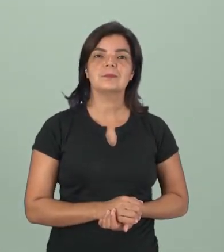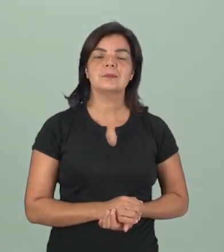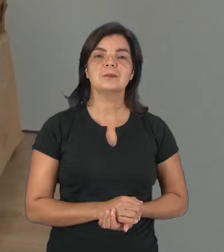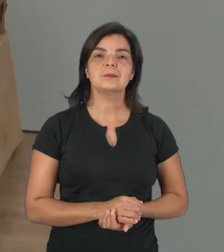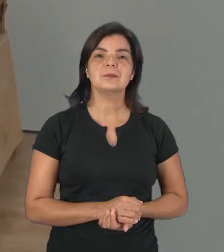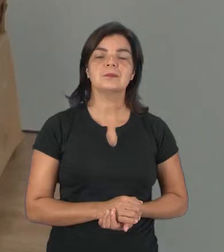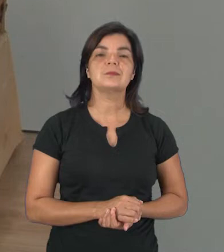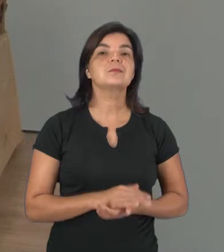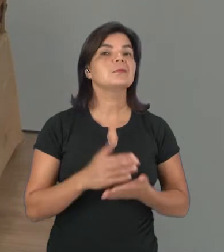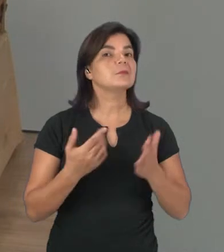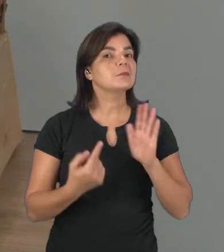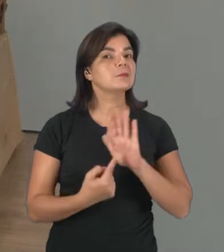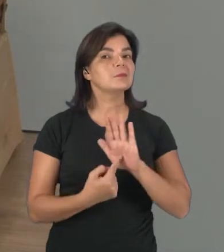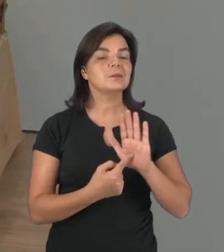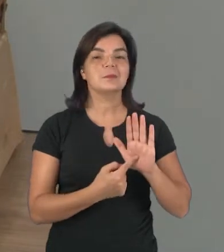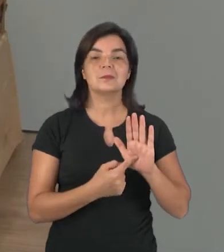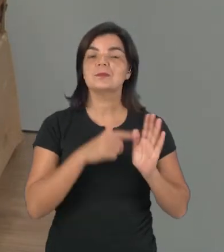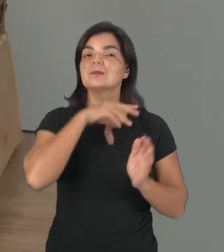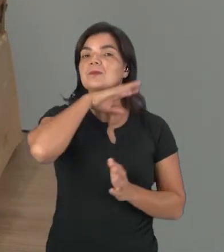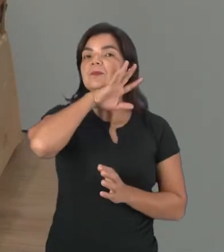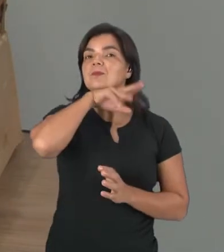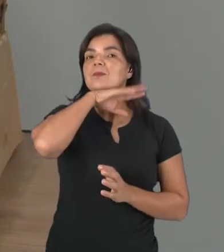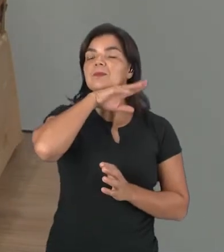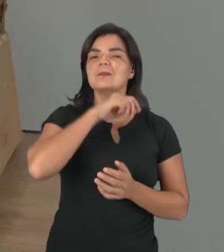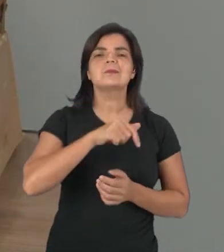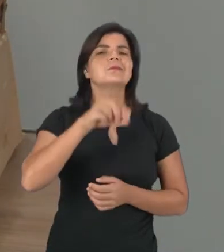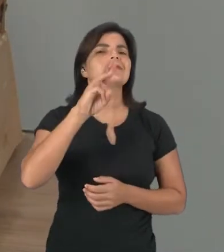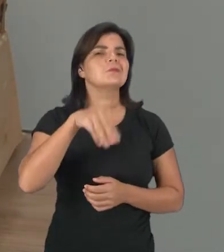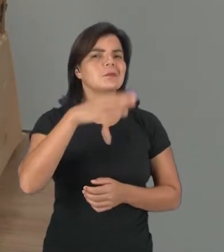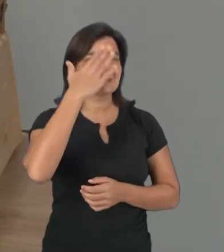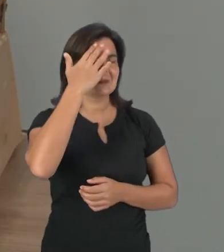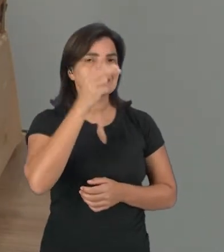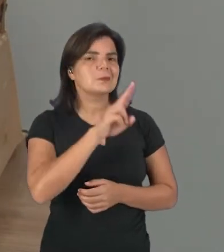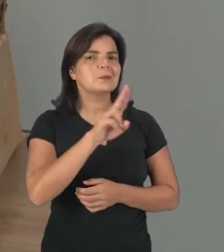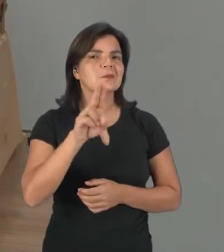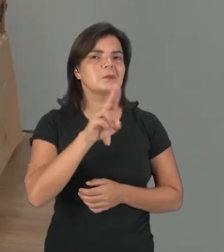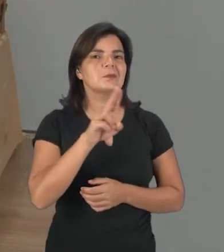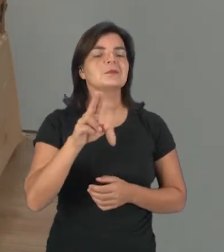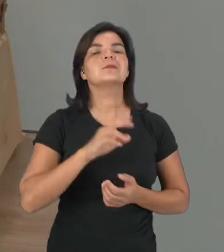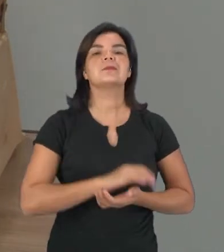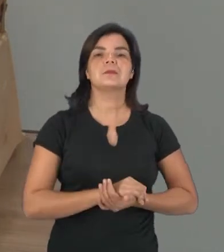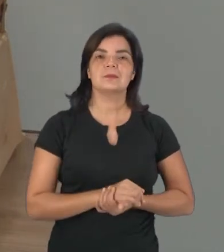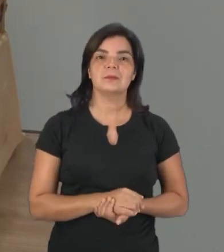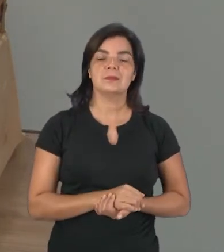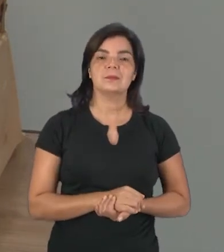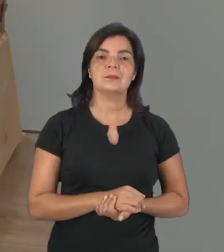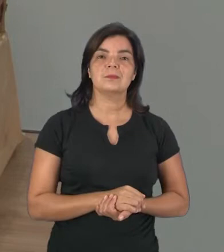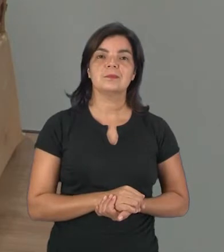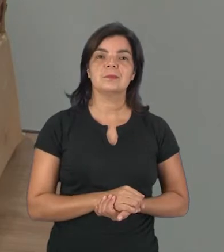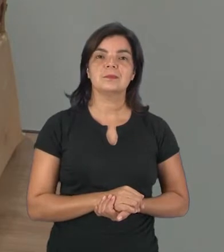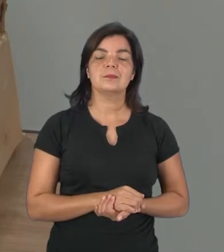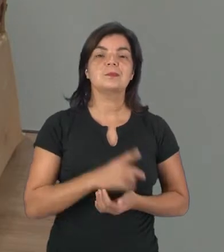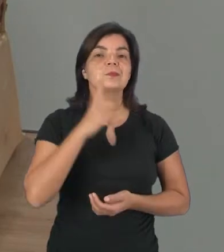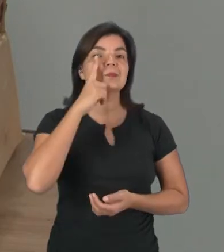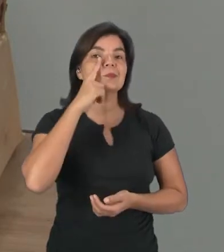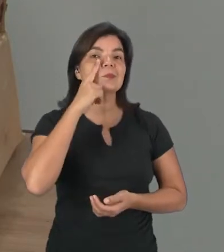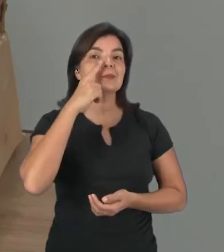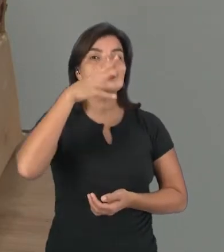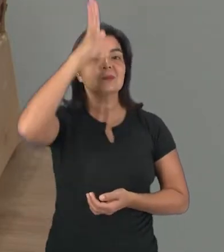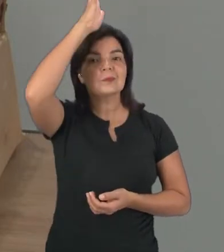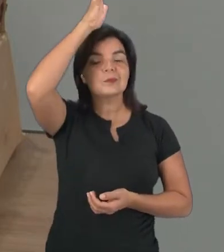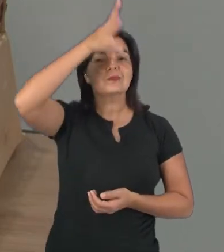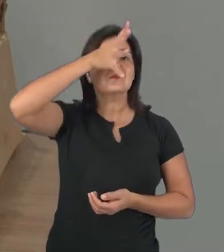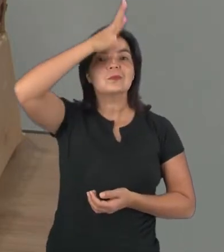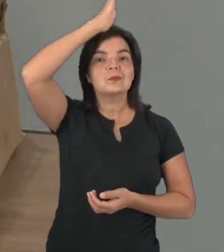E este? Quem sabe o nome deste animal? É um galo.